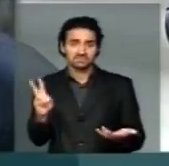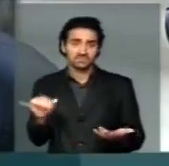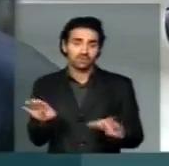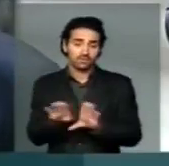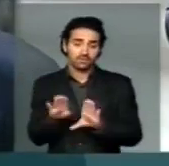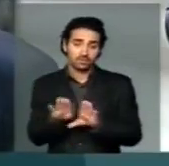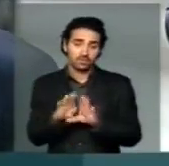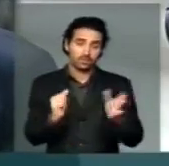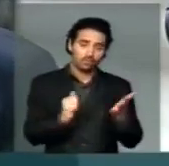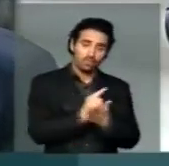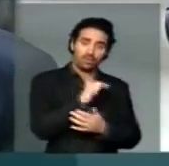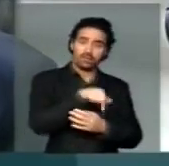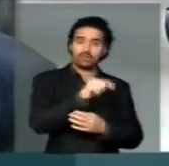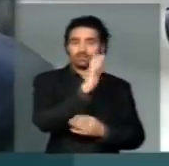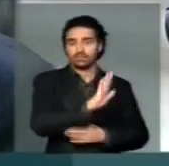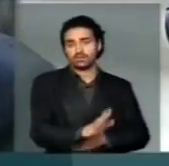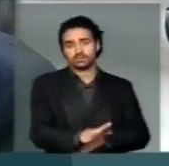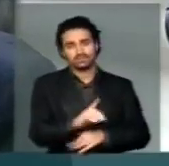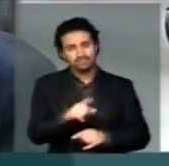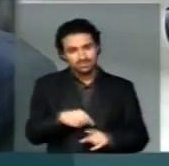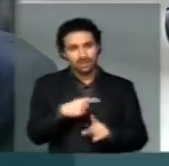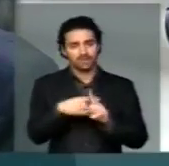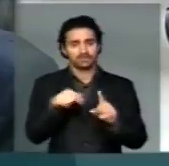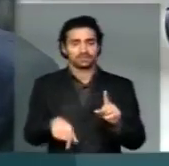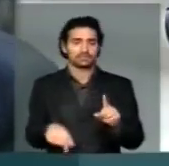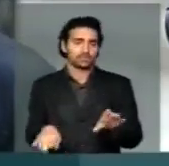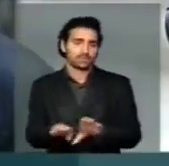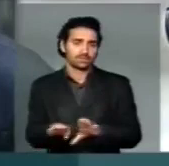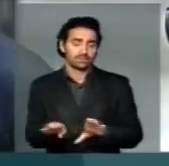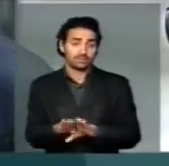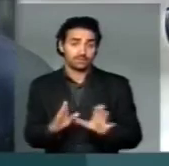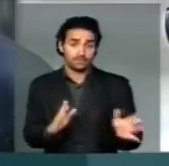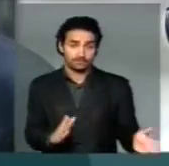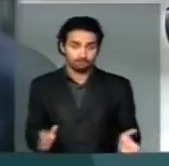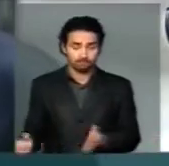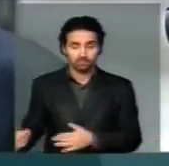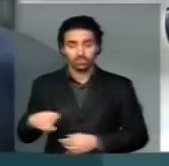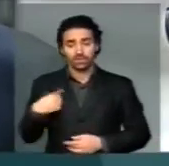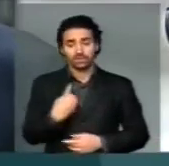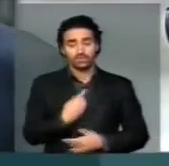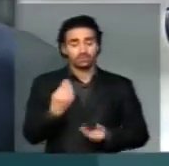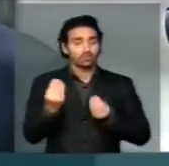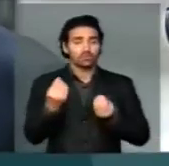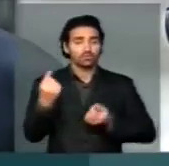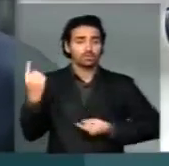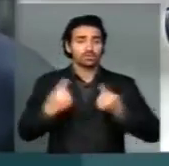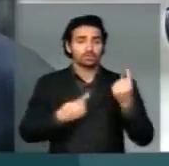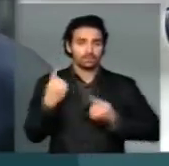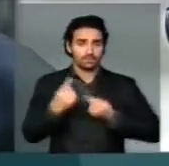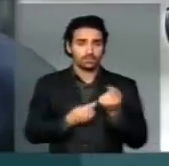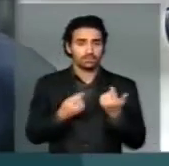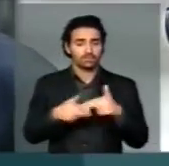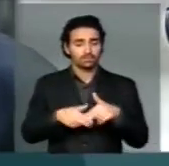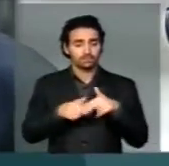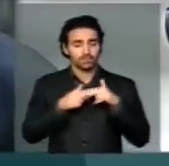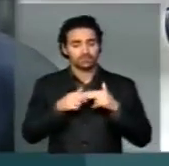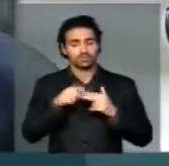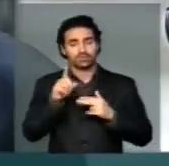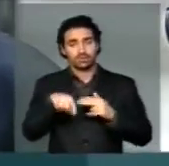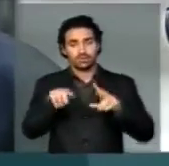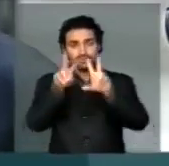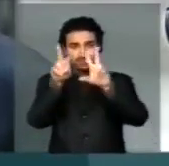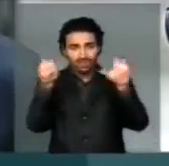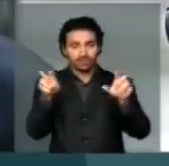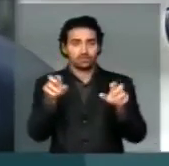uma fatia maior ainda aqui no Brasil. Como nós vamos debater isso? E, portanto, essa é a